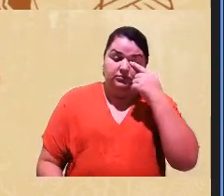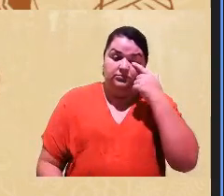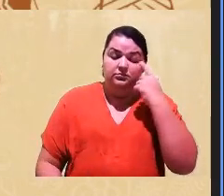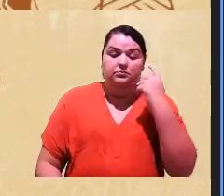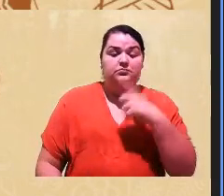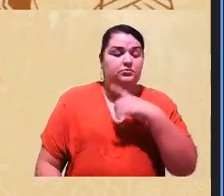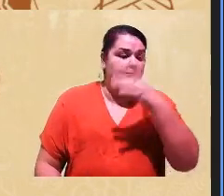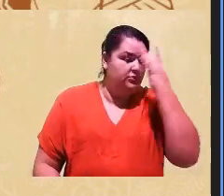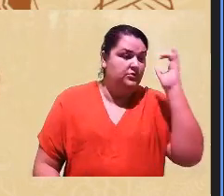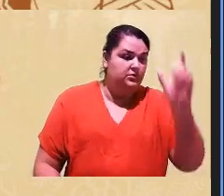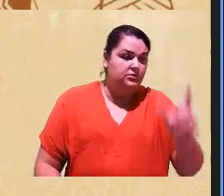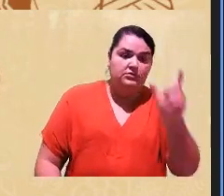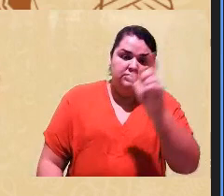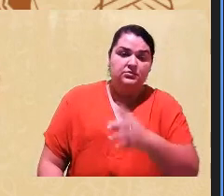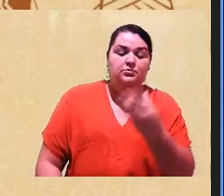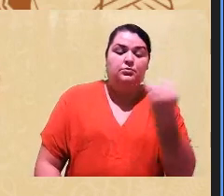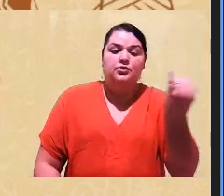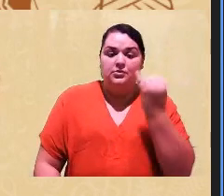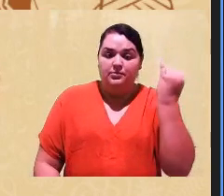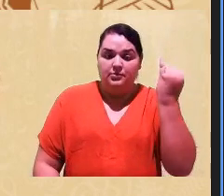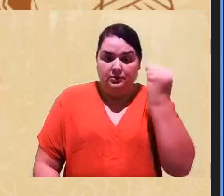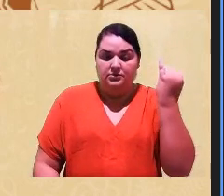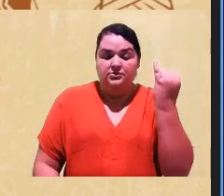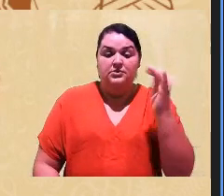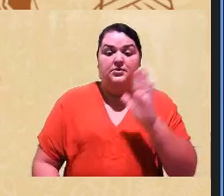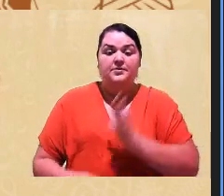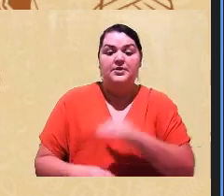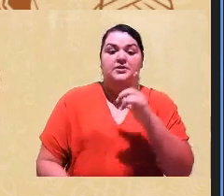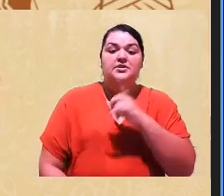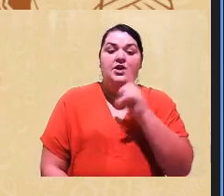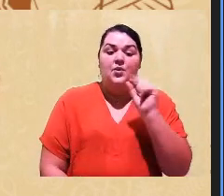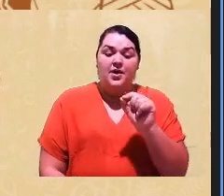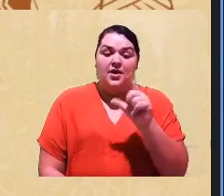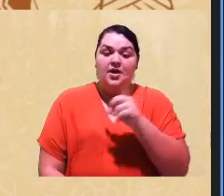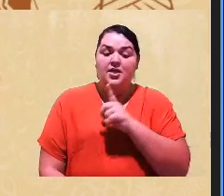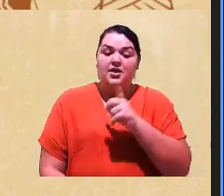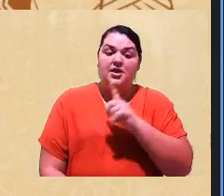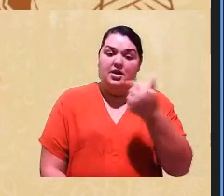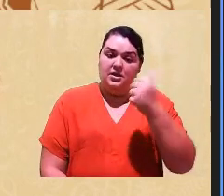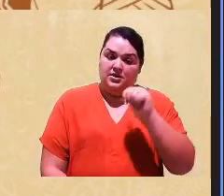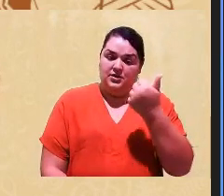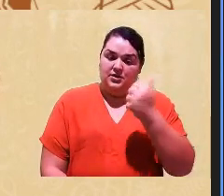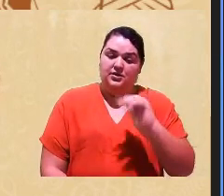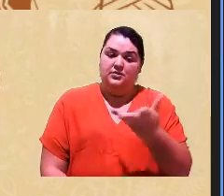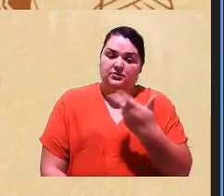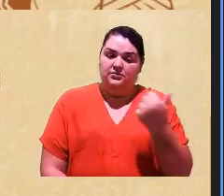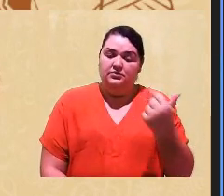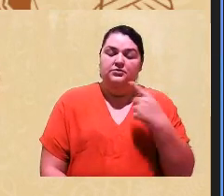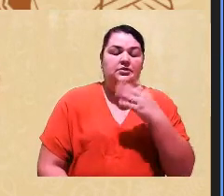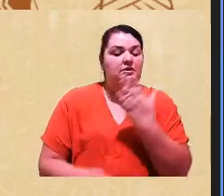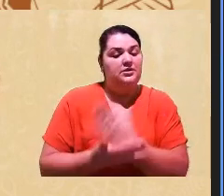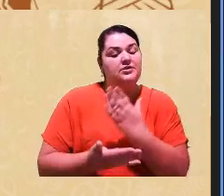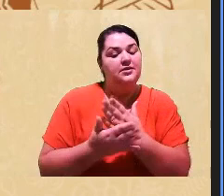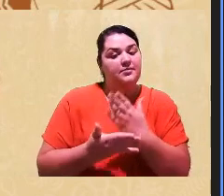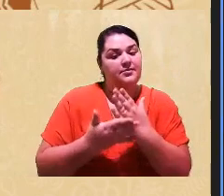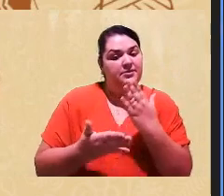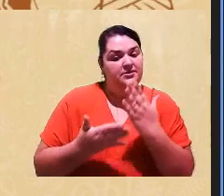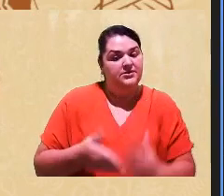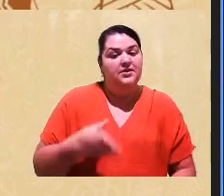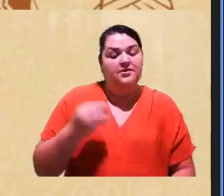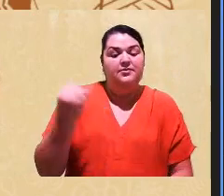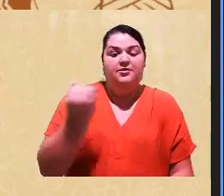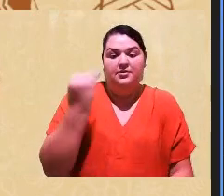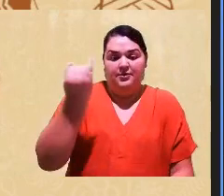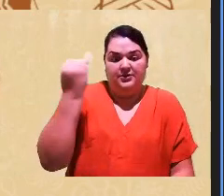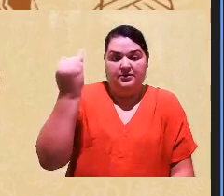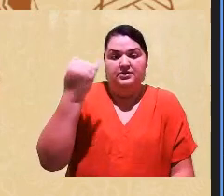aquela candidata, isso é muito importante, mas vai aparecendo muito na qualitativa todas as etapas, e isso é muito importante.